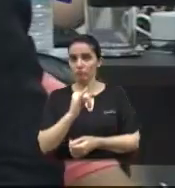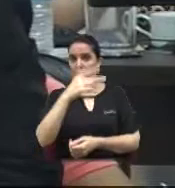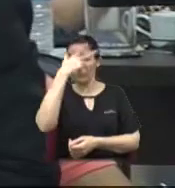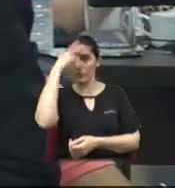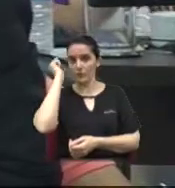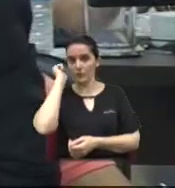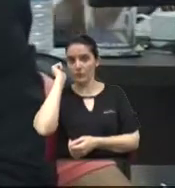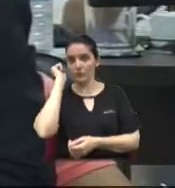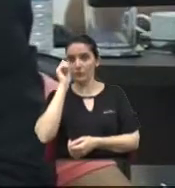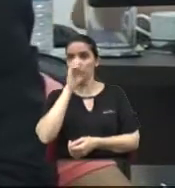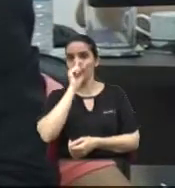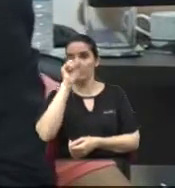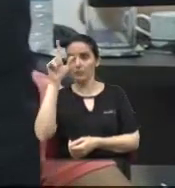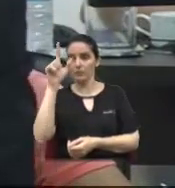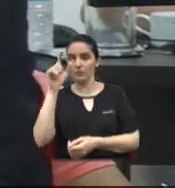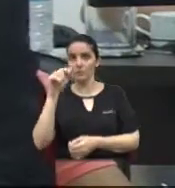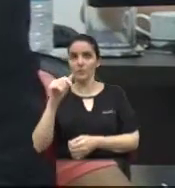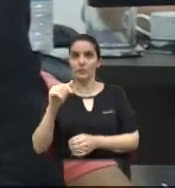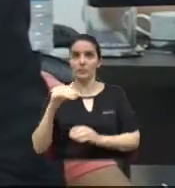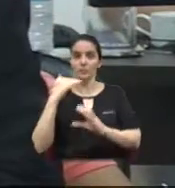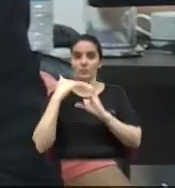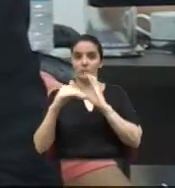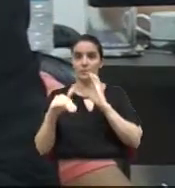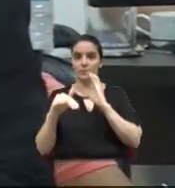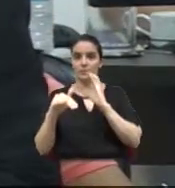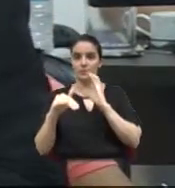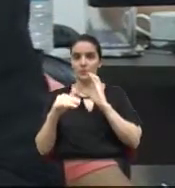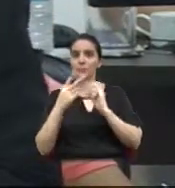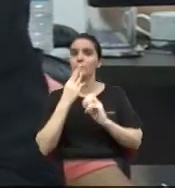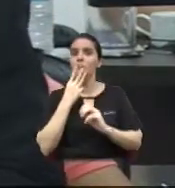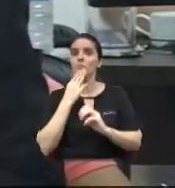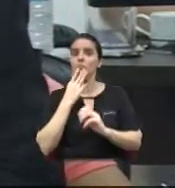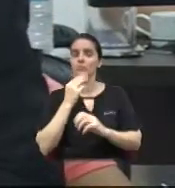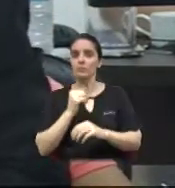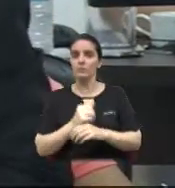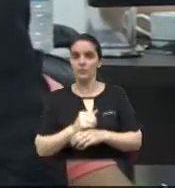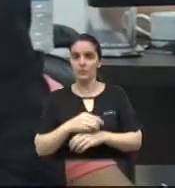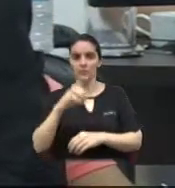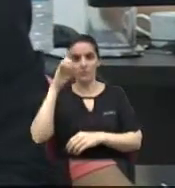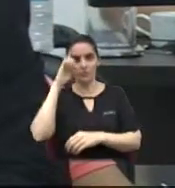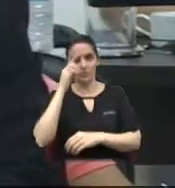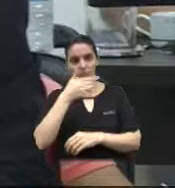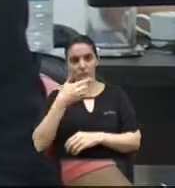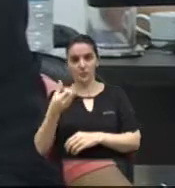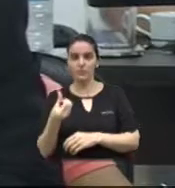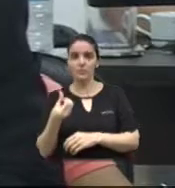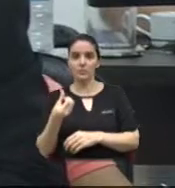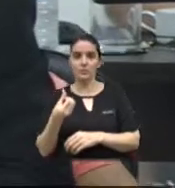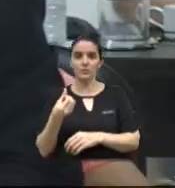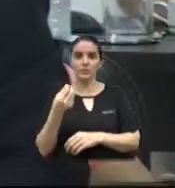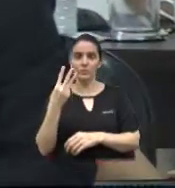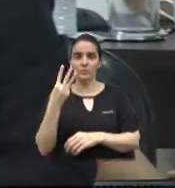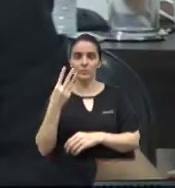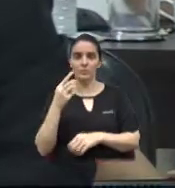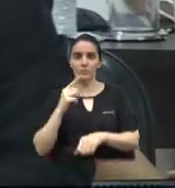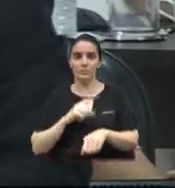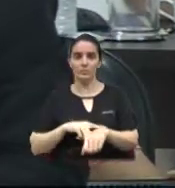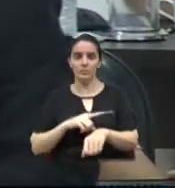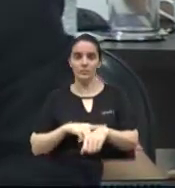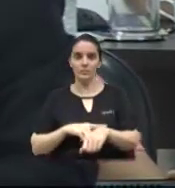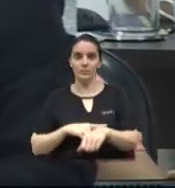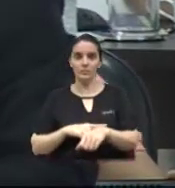Limeira. Marcio França, prefeito Botchon, governador estadual de São Paulo, participa amanhã, dia 26, às 15h, da abertura da agenda Limeira.